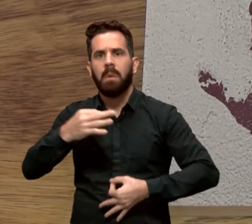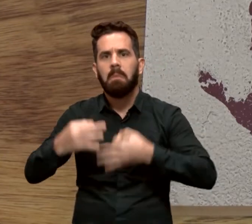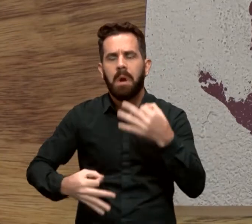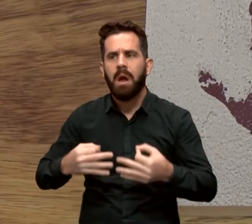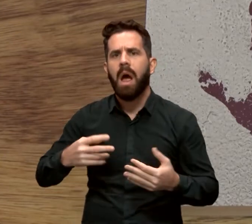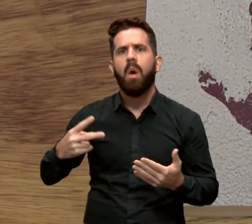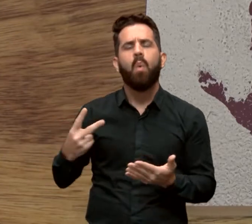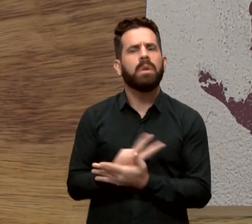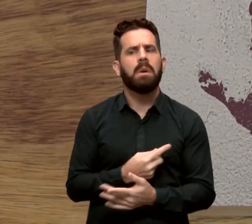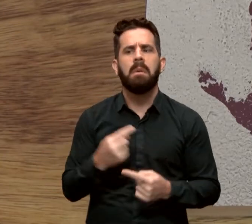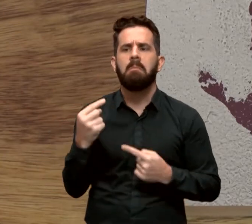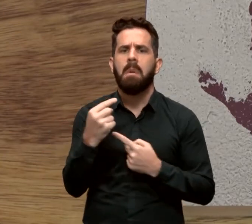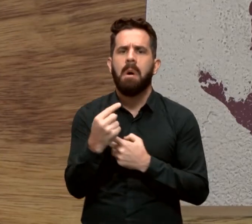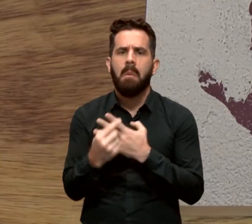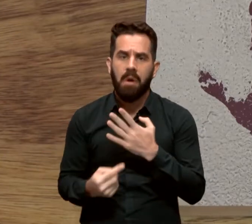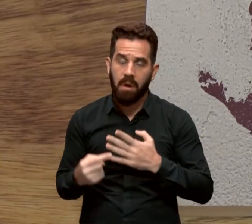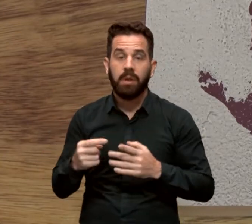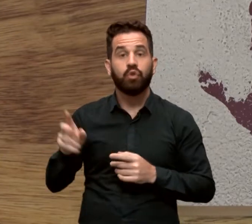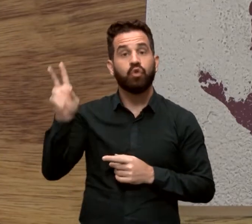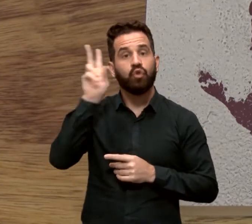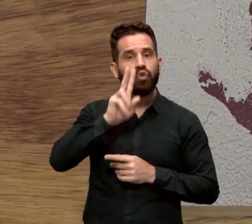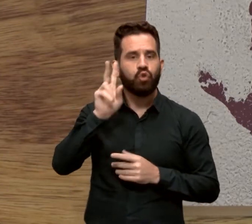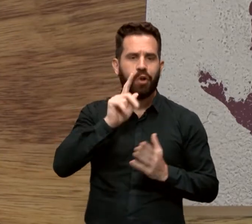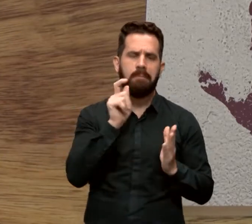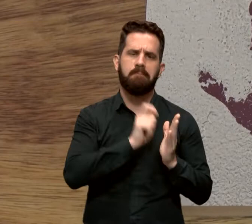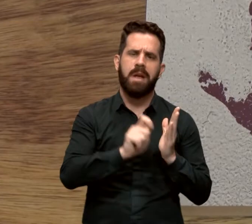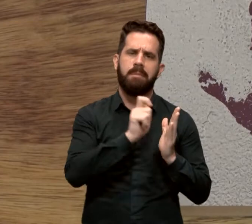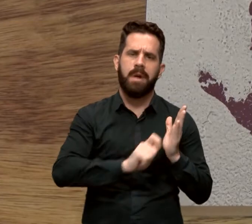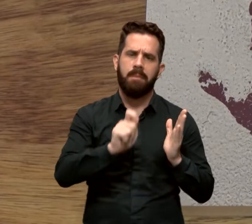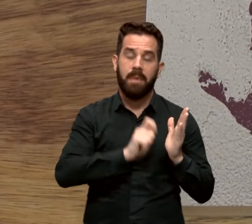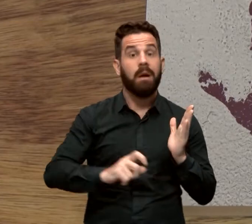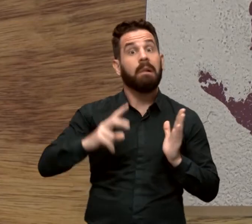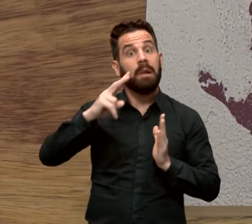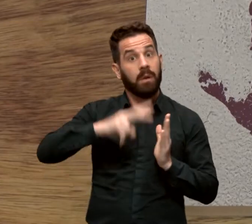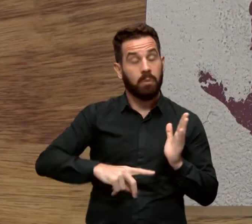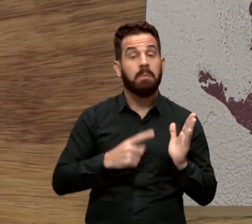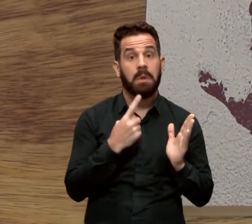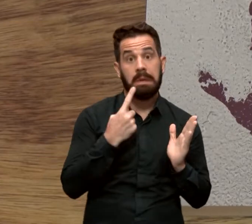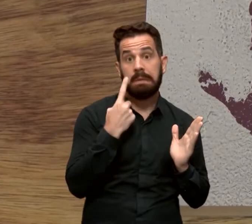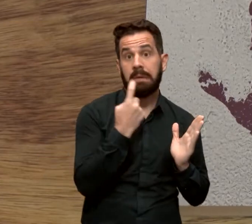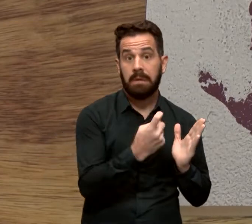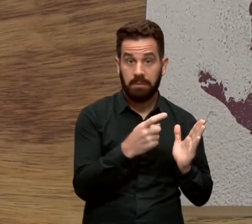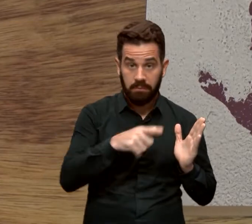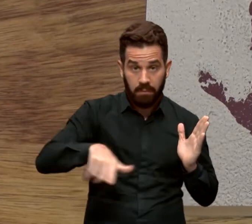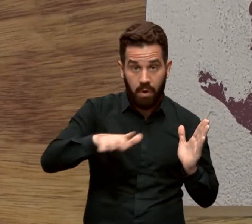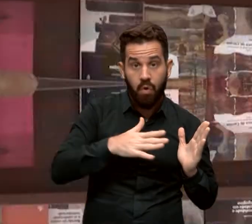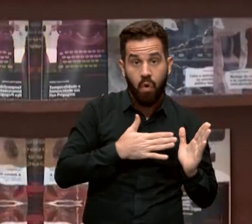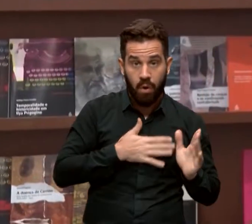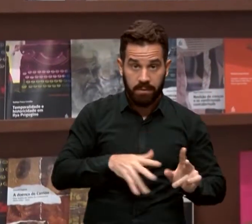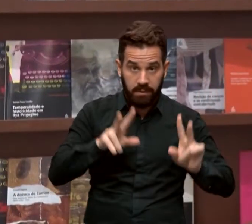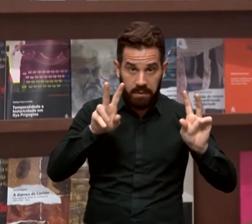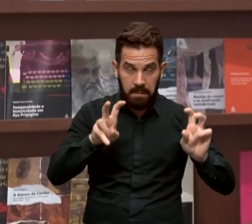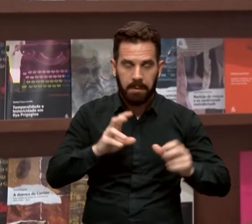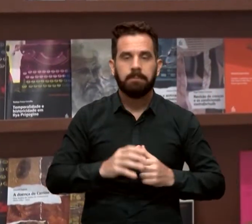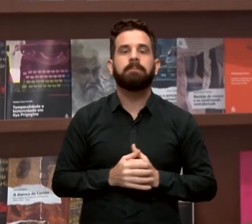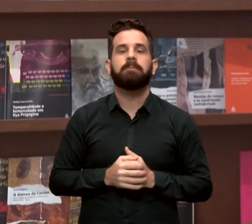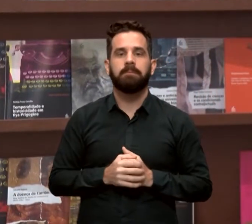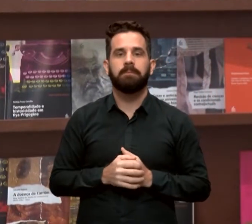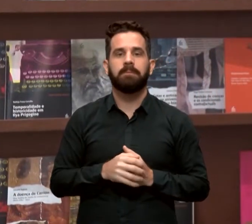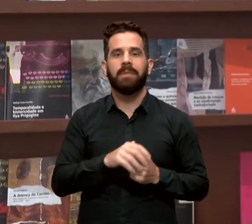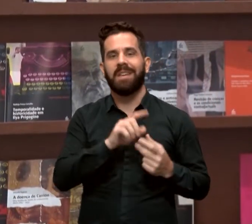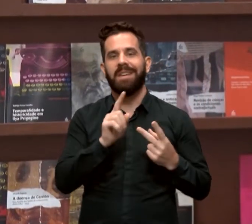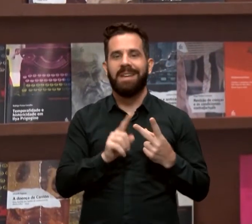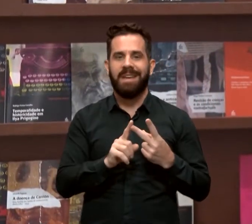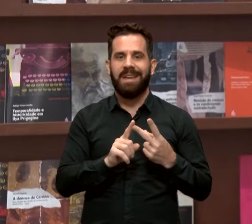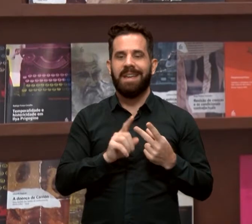reescrevendo a história em torno do fato. Uma leitura muito interessante para quem gosta do tema. Edna Luíza de